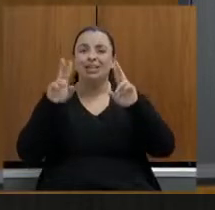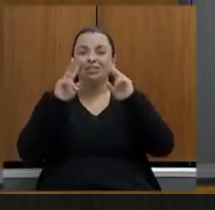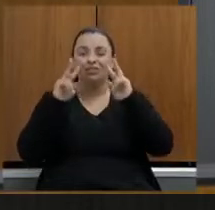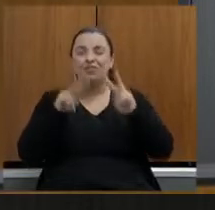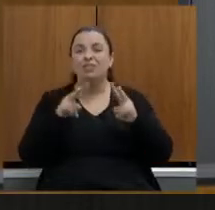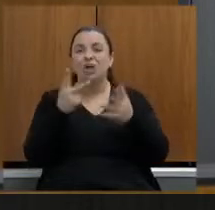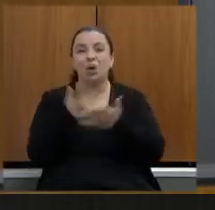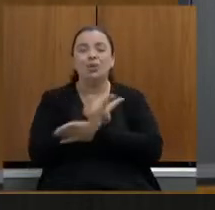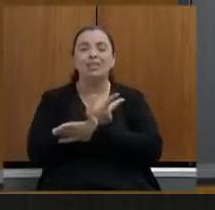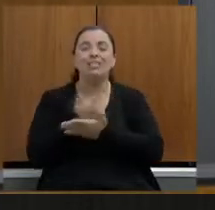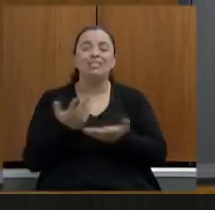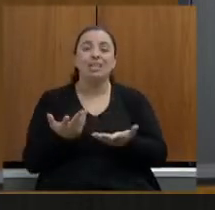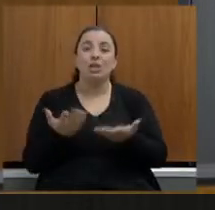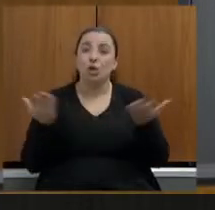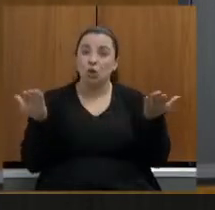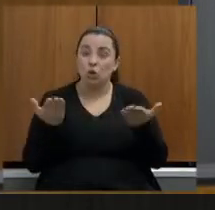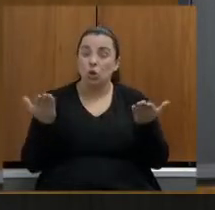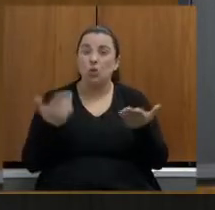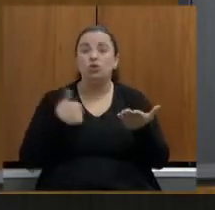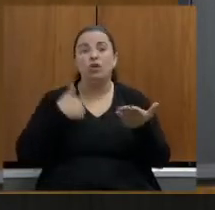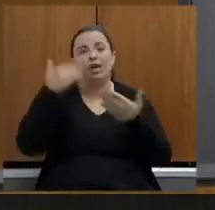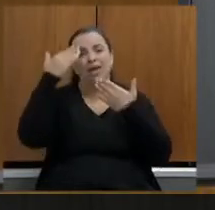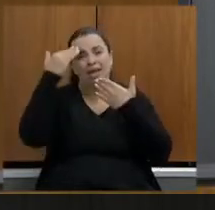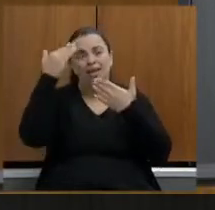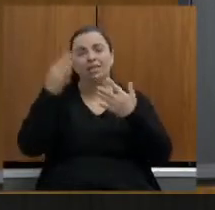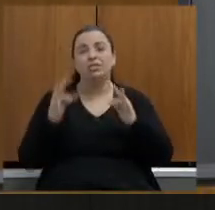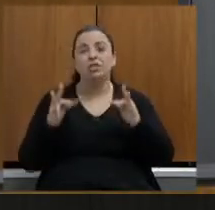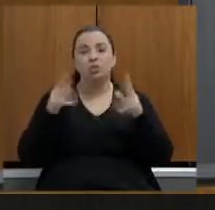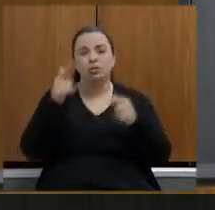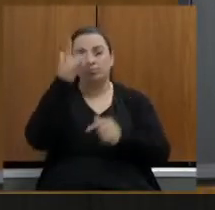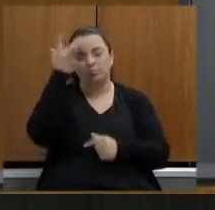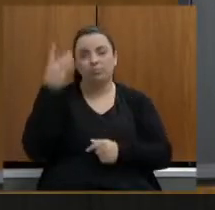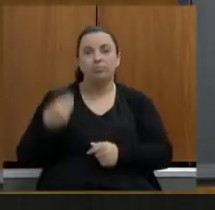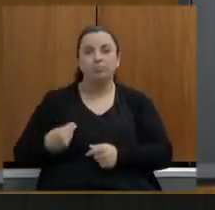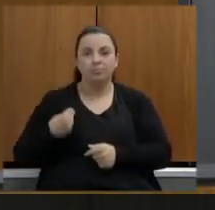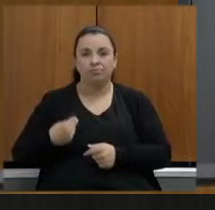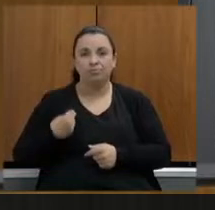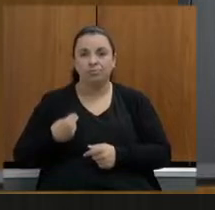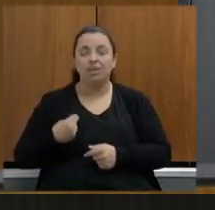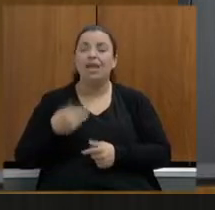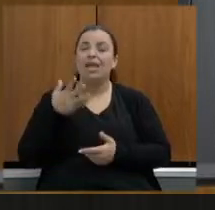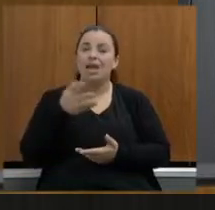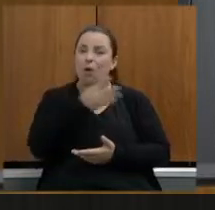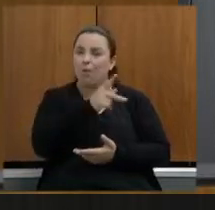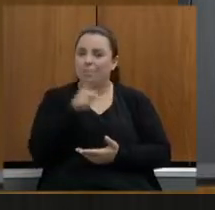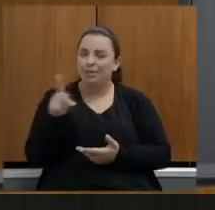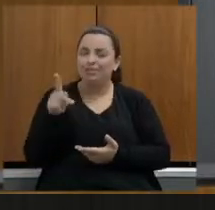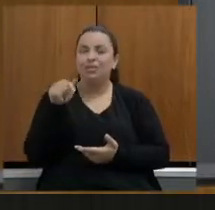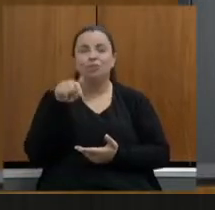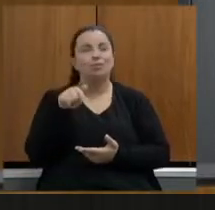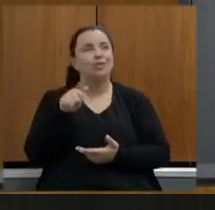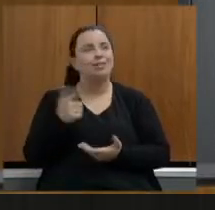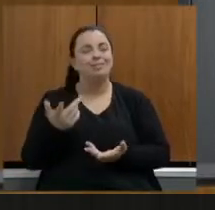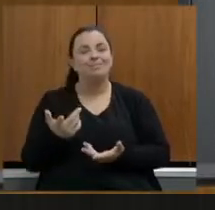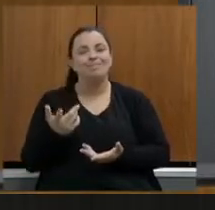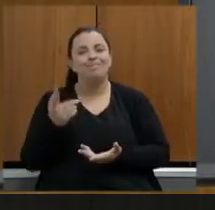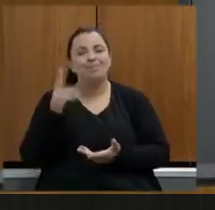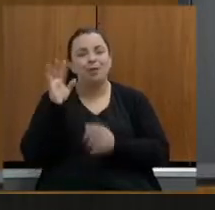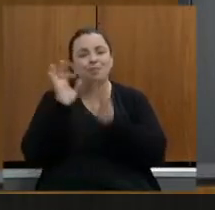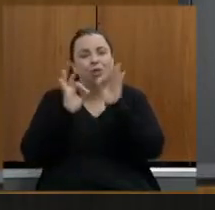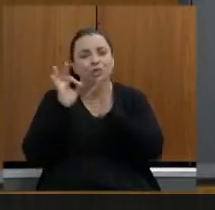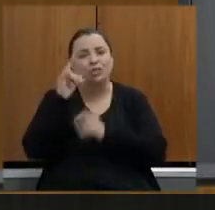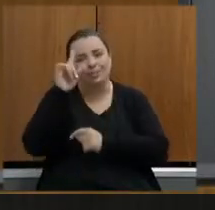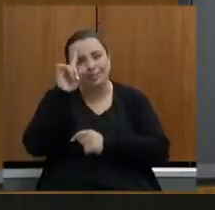mesmo pontualmente para agradecer a todos que aqui estão e ao presidente por essa brilhante iniciativa por a gente estar